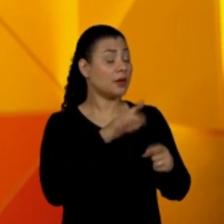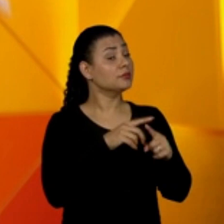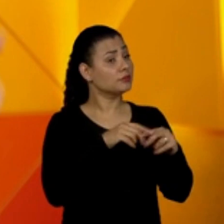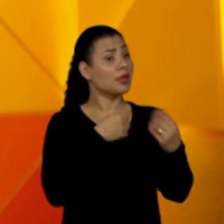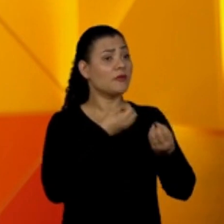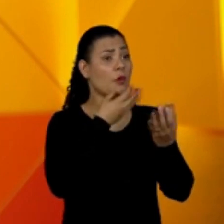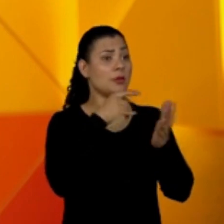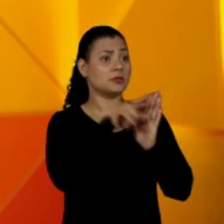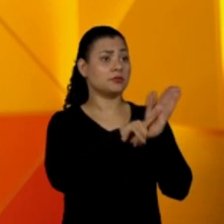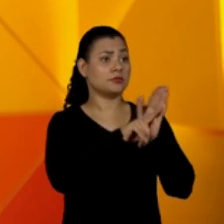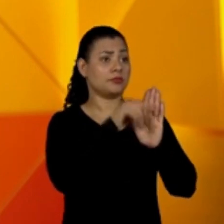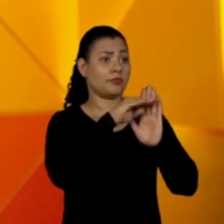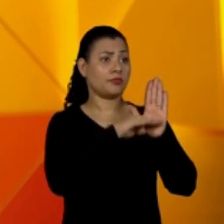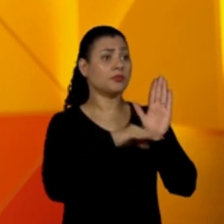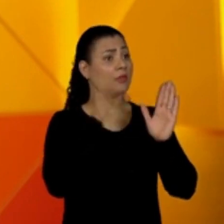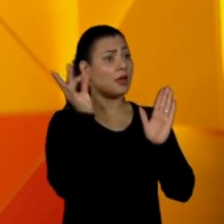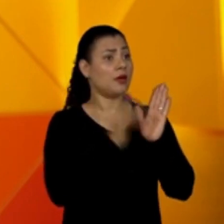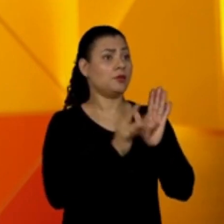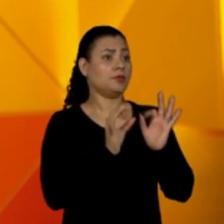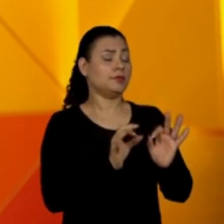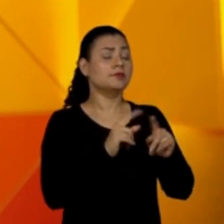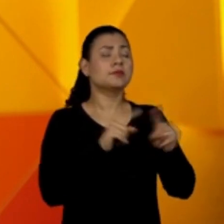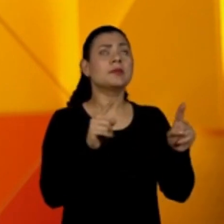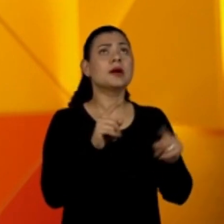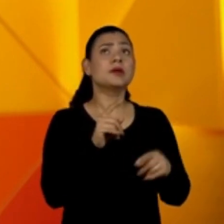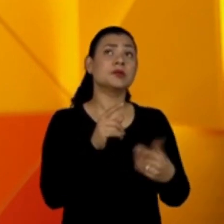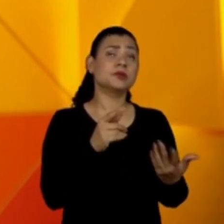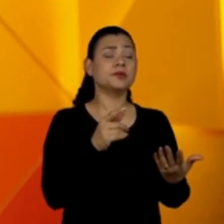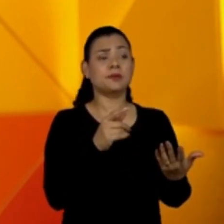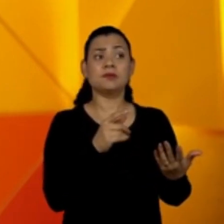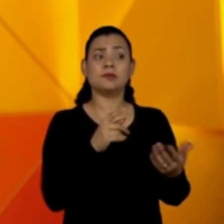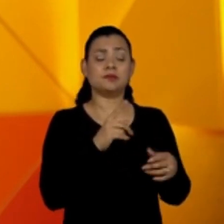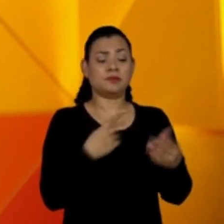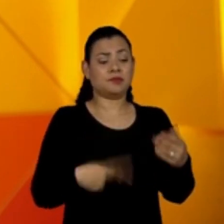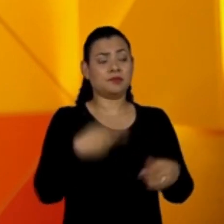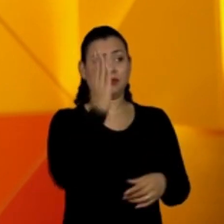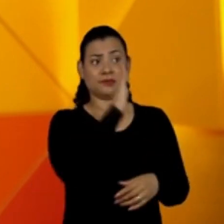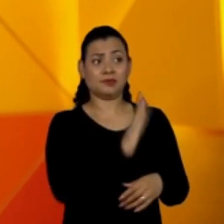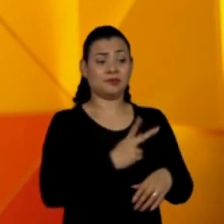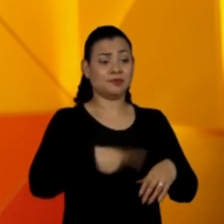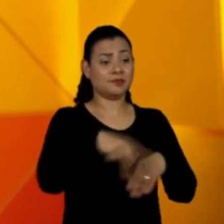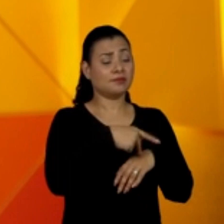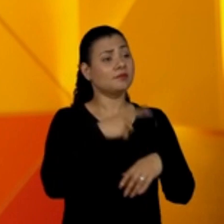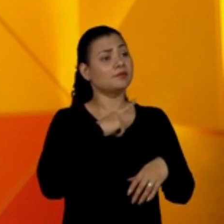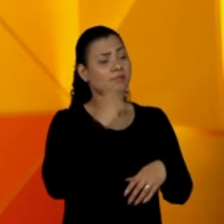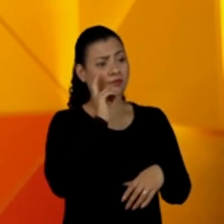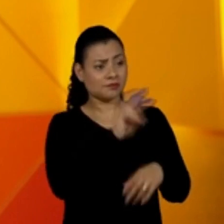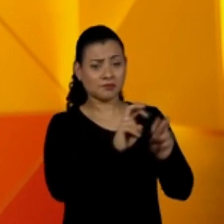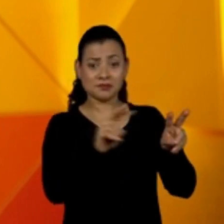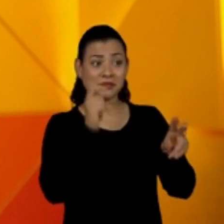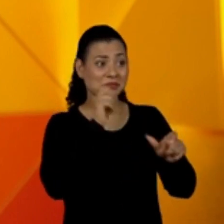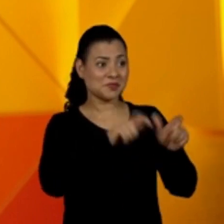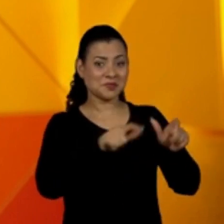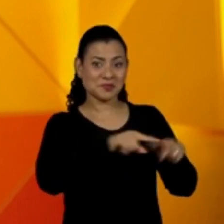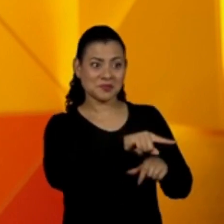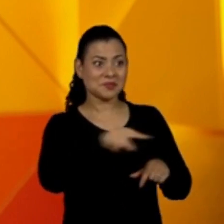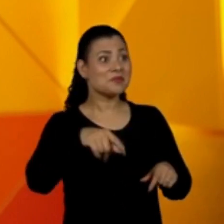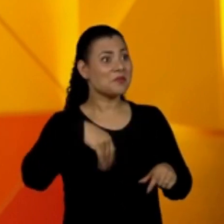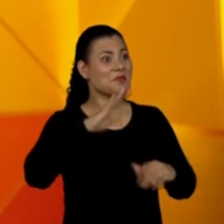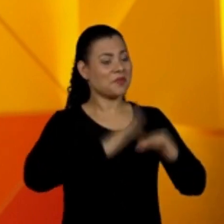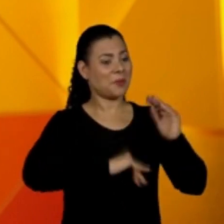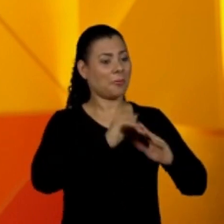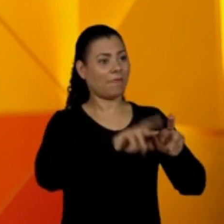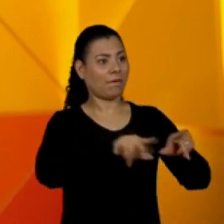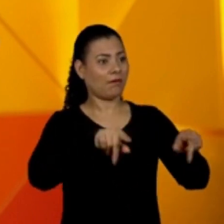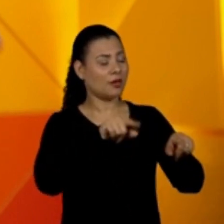dados que demonstram que isso é real, né? Mas a gente ainda está num país que a gente enxerga que tem um número maior de mulheres em profissões